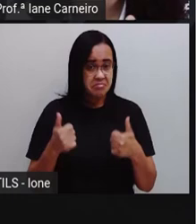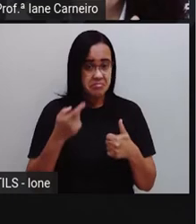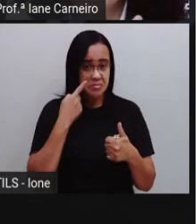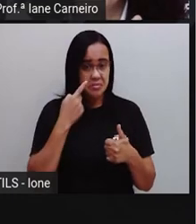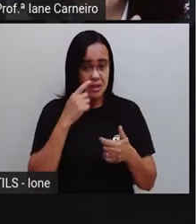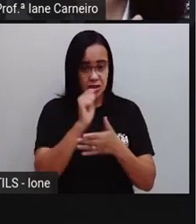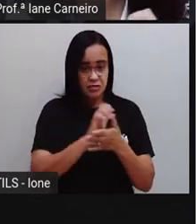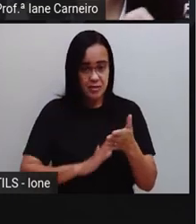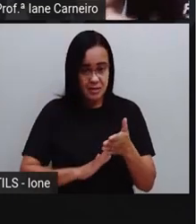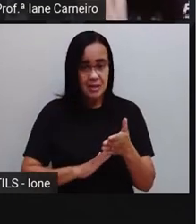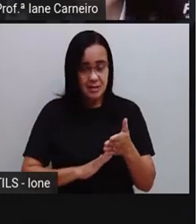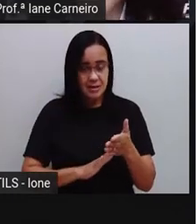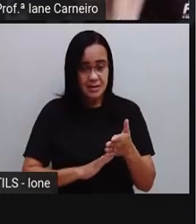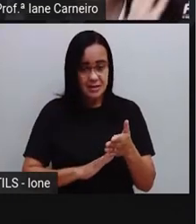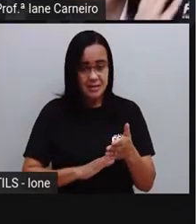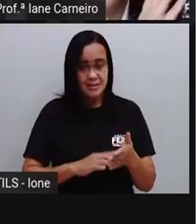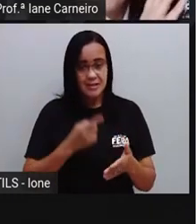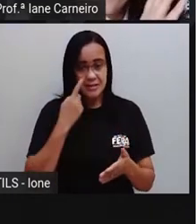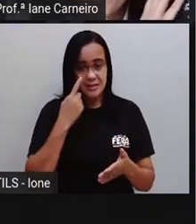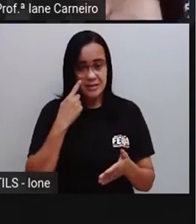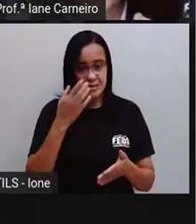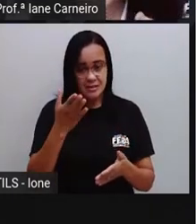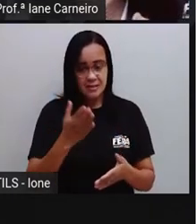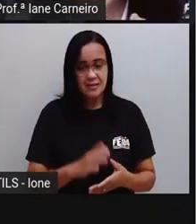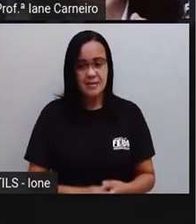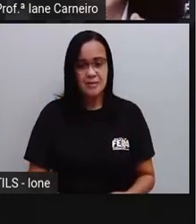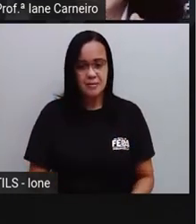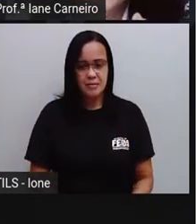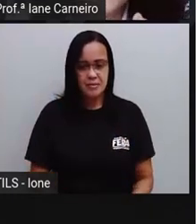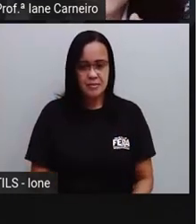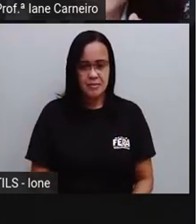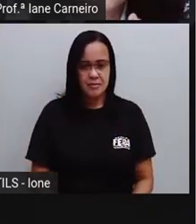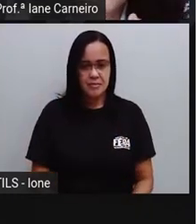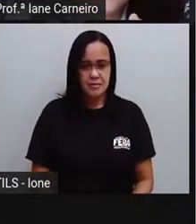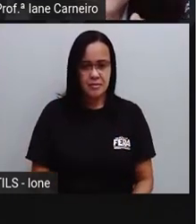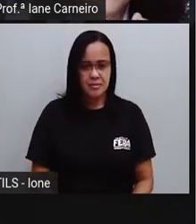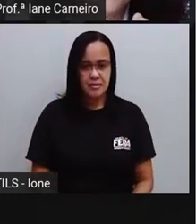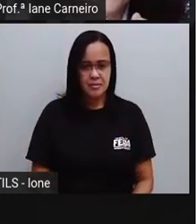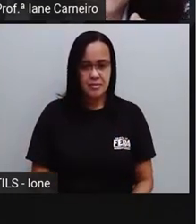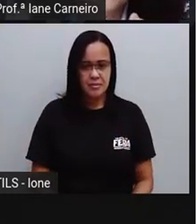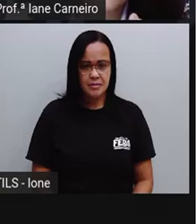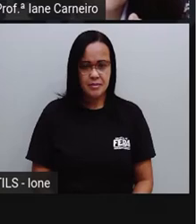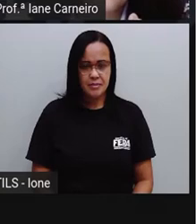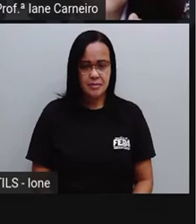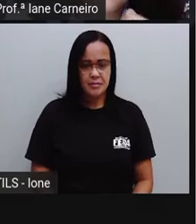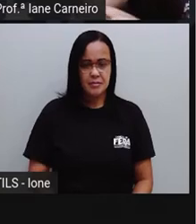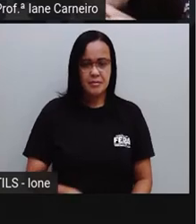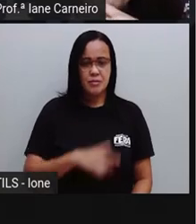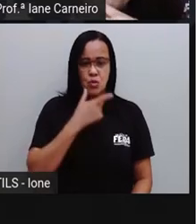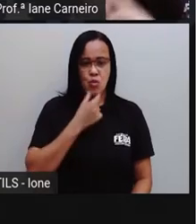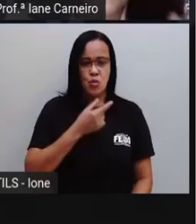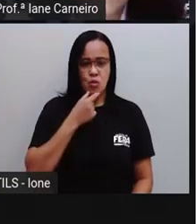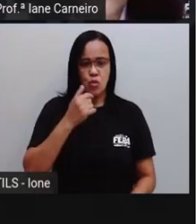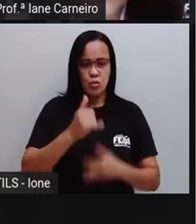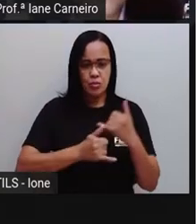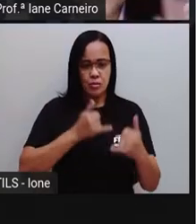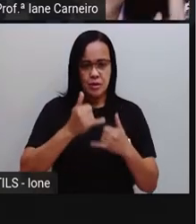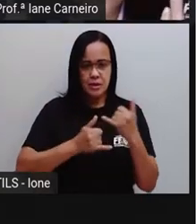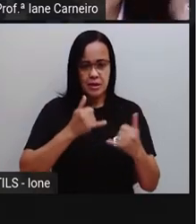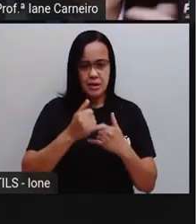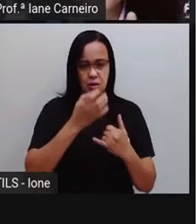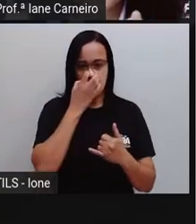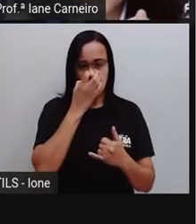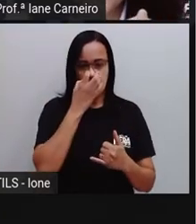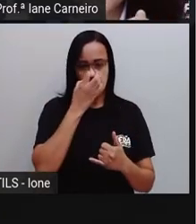e pensou assim como a gente? Se não tiver, não tem problema, a gente corrige. E aqui esse menininho aqui brincando de cachorrinho,